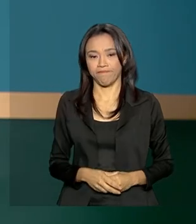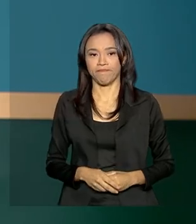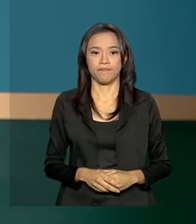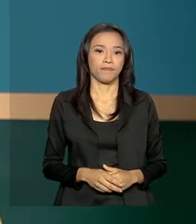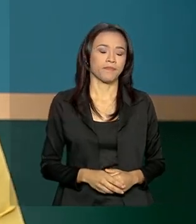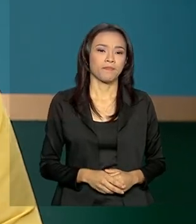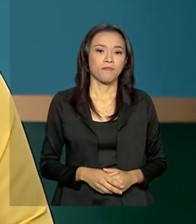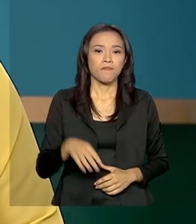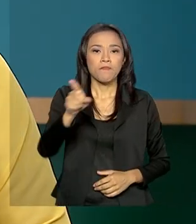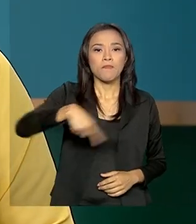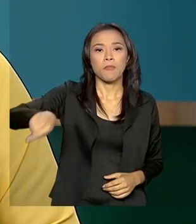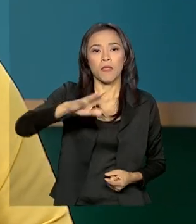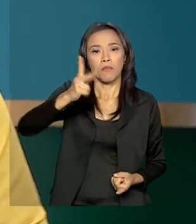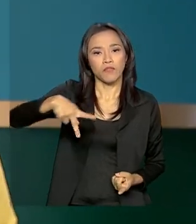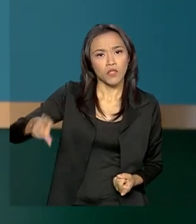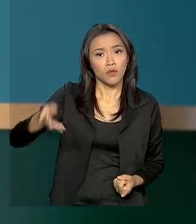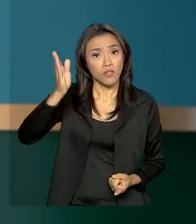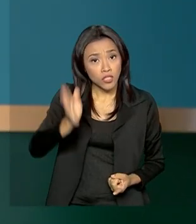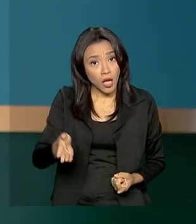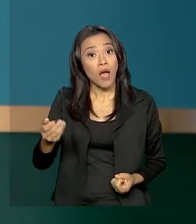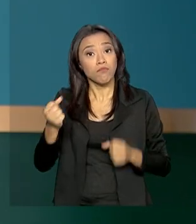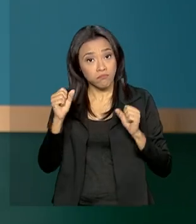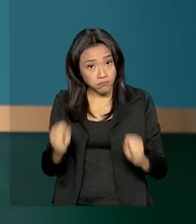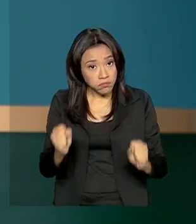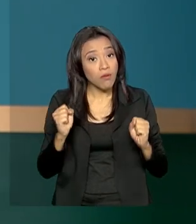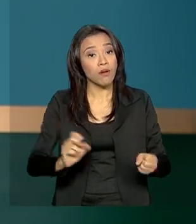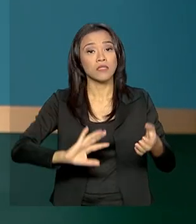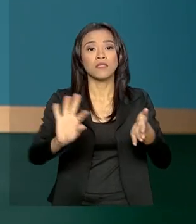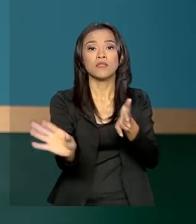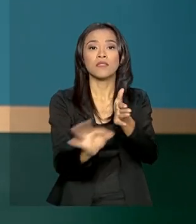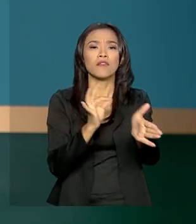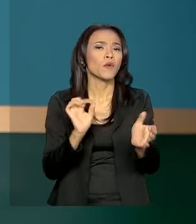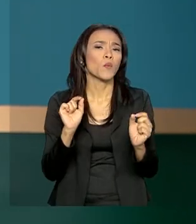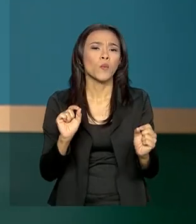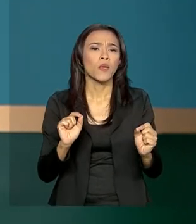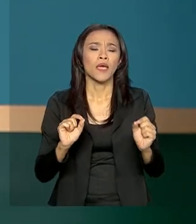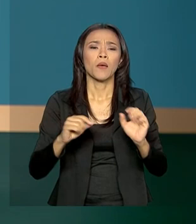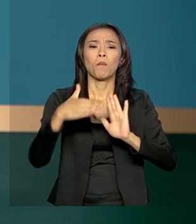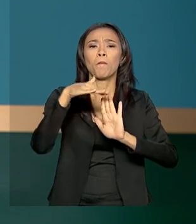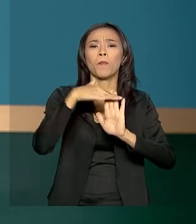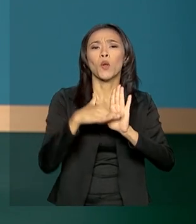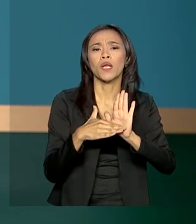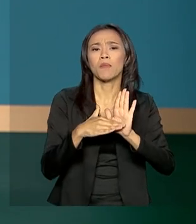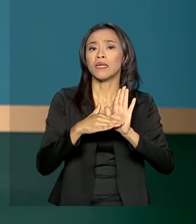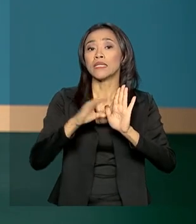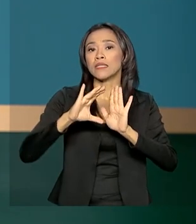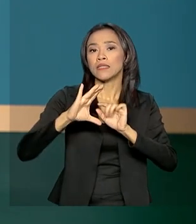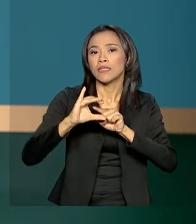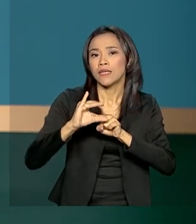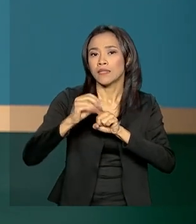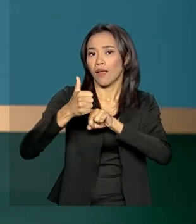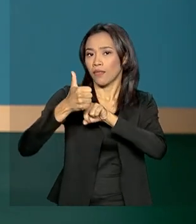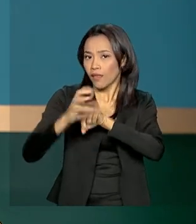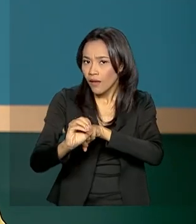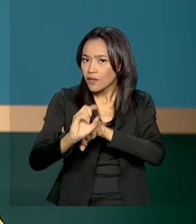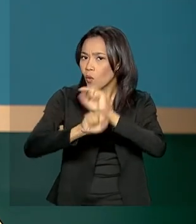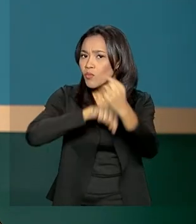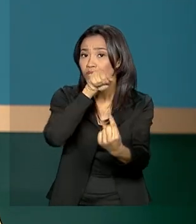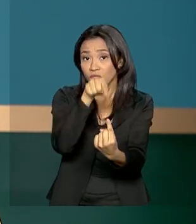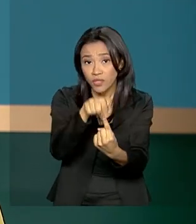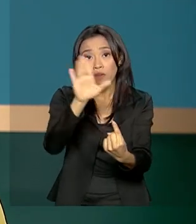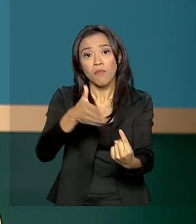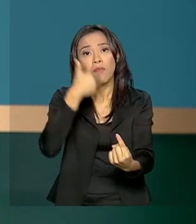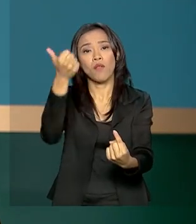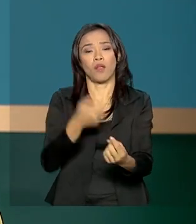Professores já podem se inscrever no Ciência é 10, programa que pretende melhorar a qualidade das aulas de